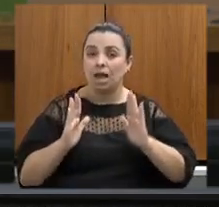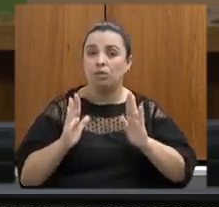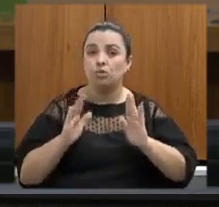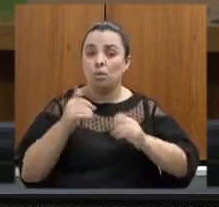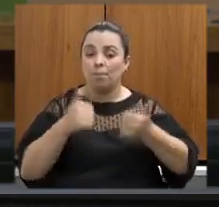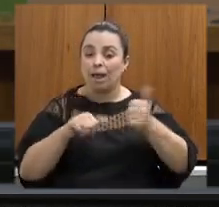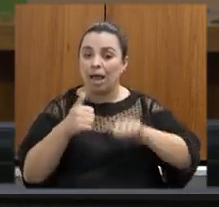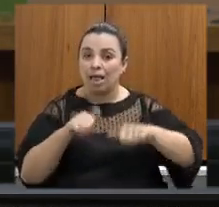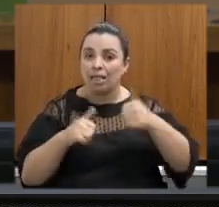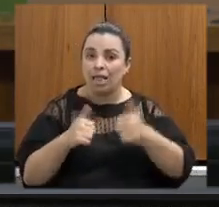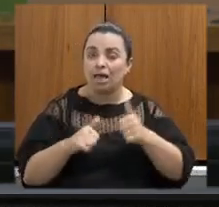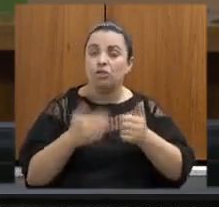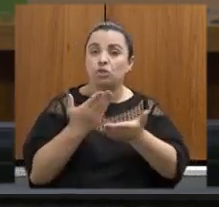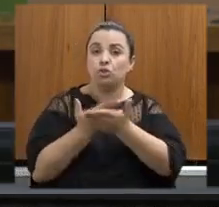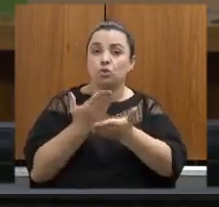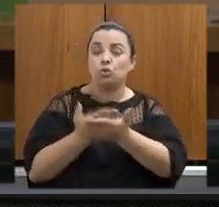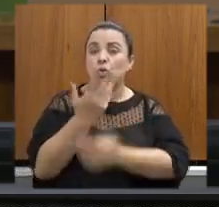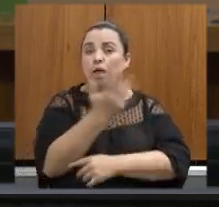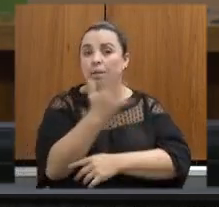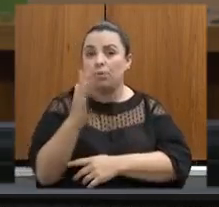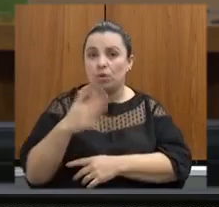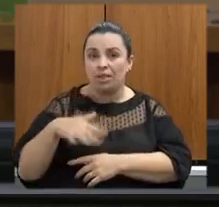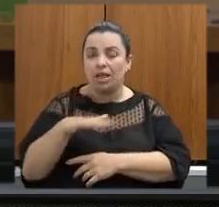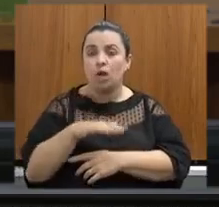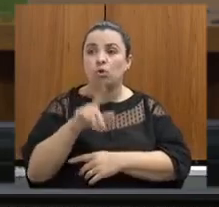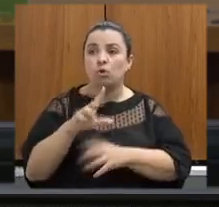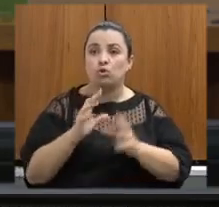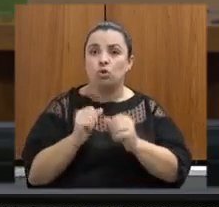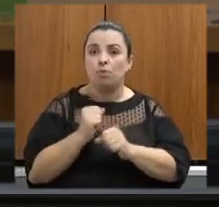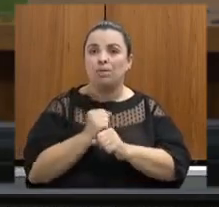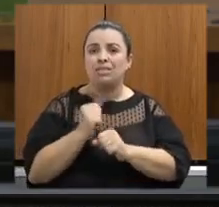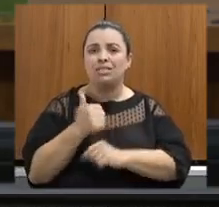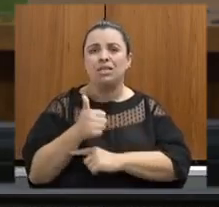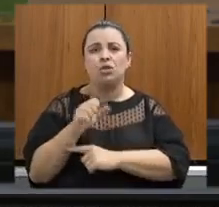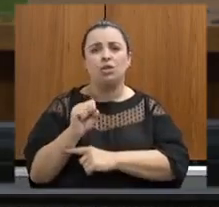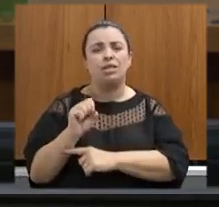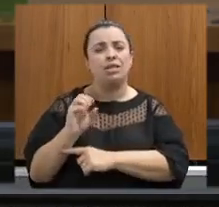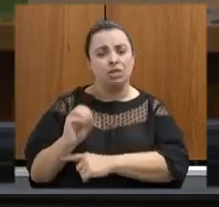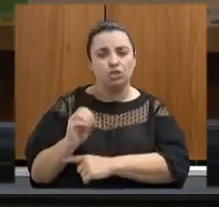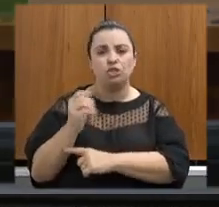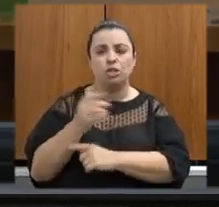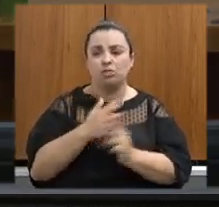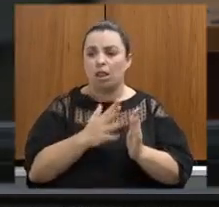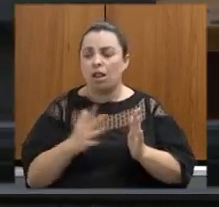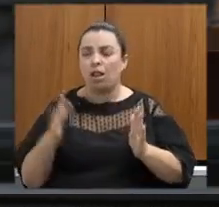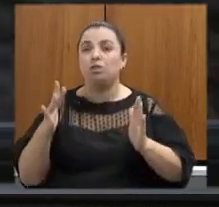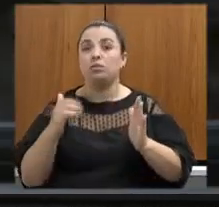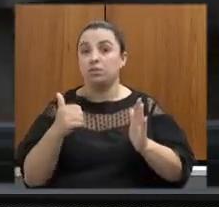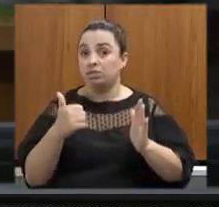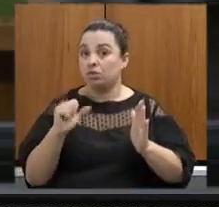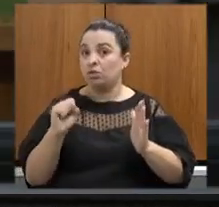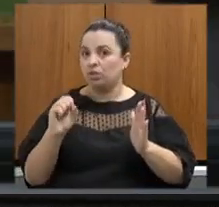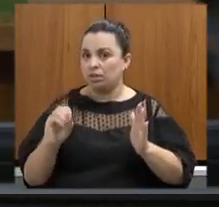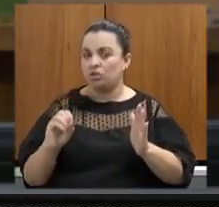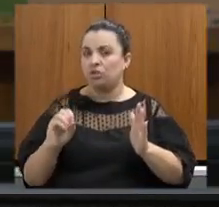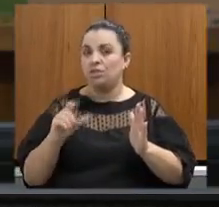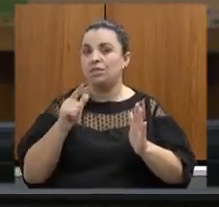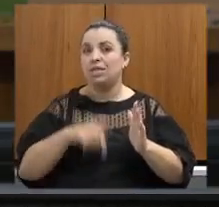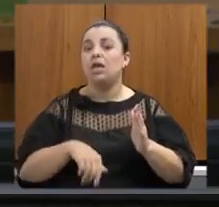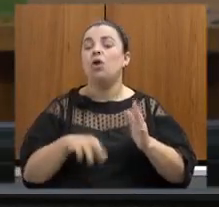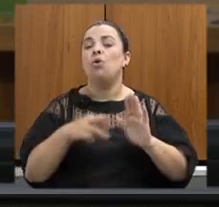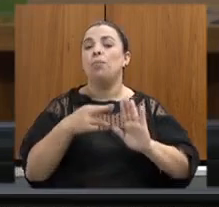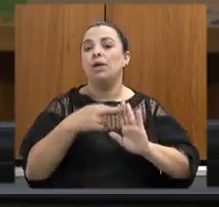ambiental e a rima 180 dias estabelecido uma resolução do Conselho Nacional de Meio Ambiente resolução CONAMA